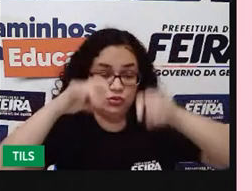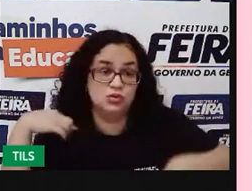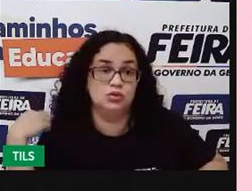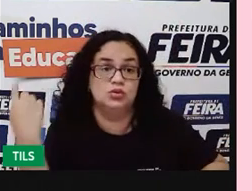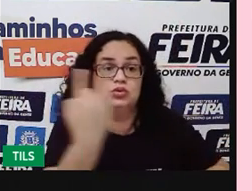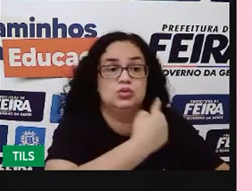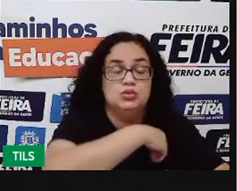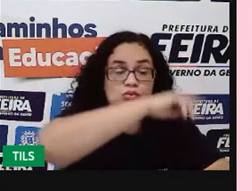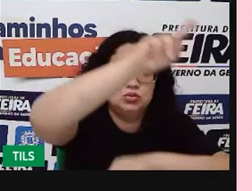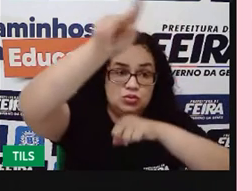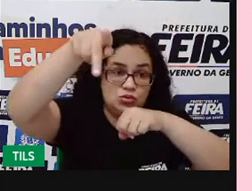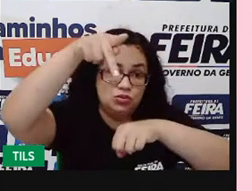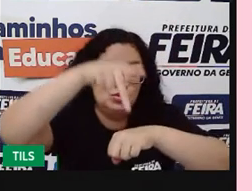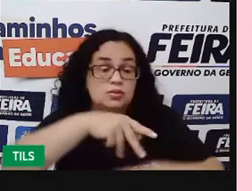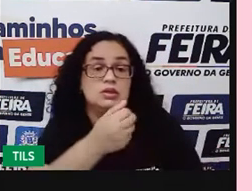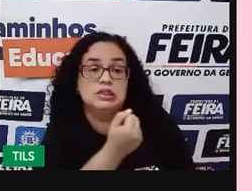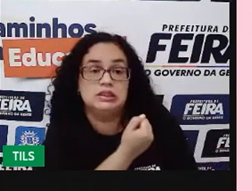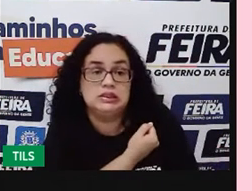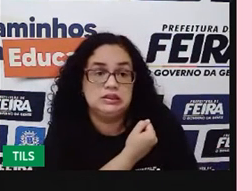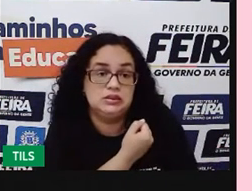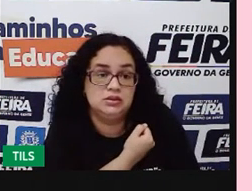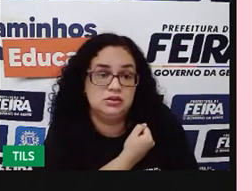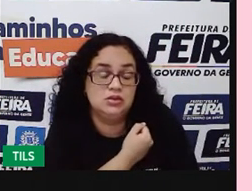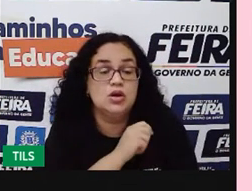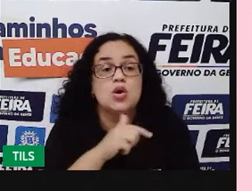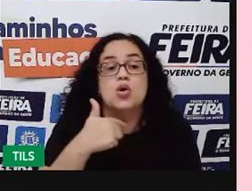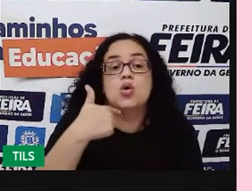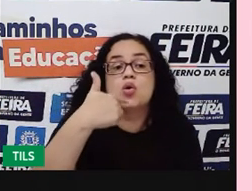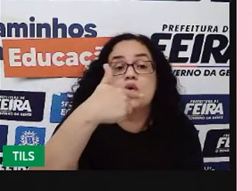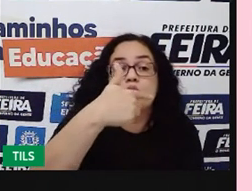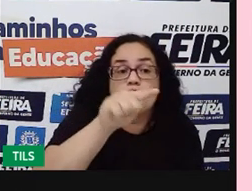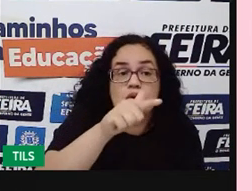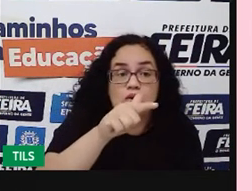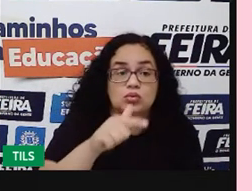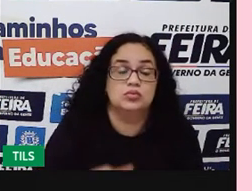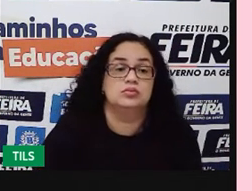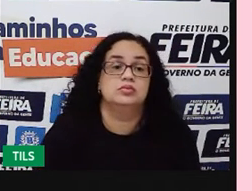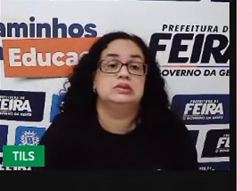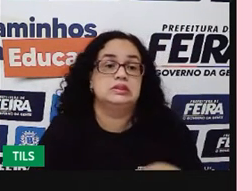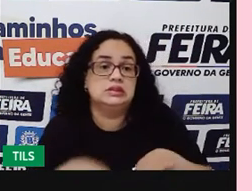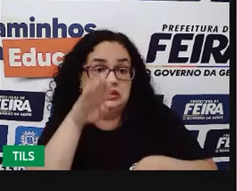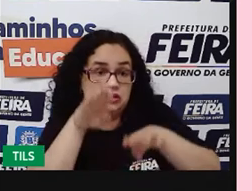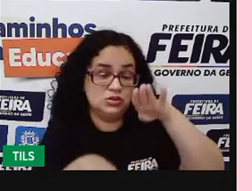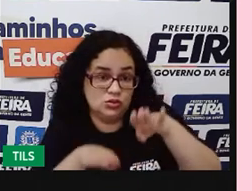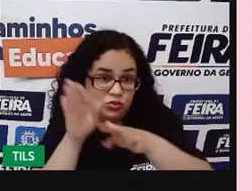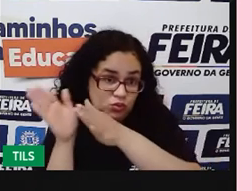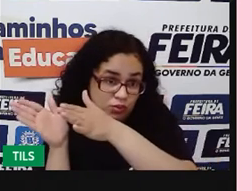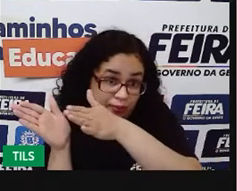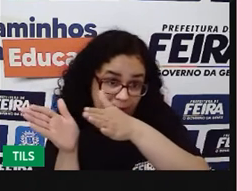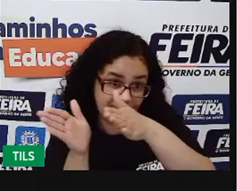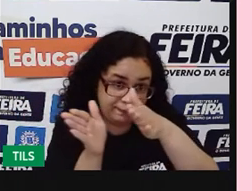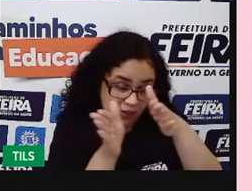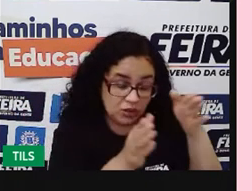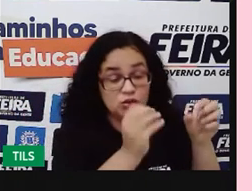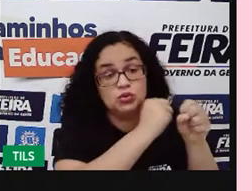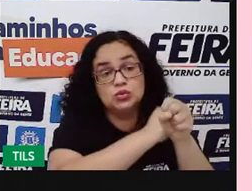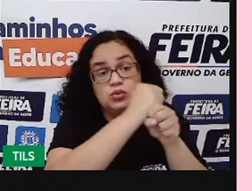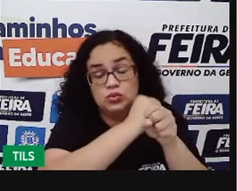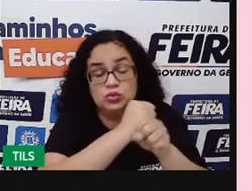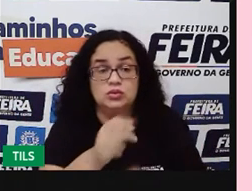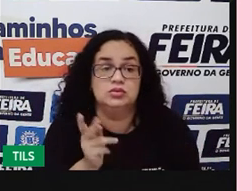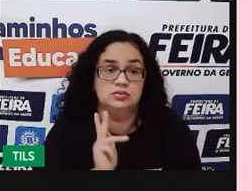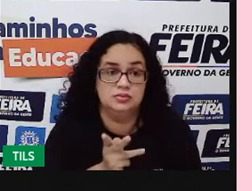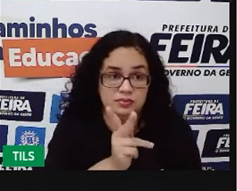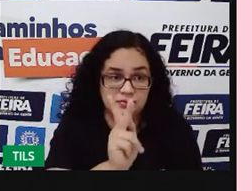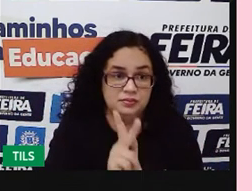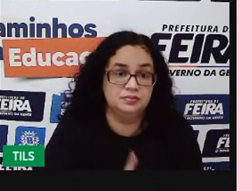país por um número, um tempo, vamos dizer assim, ou por uma sazonalidade em determinados períodos do ano constantemente.